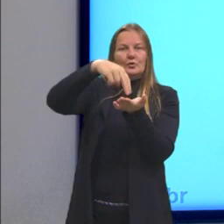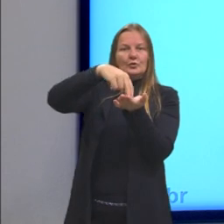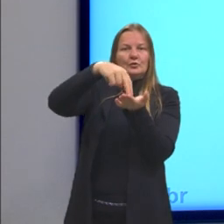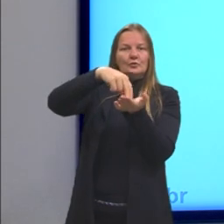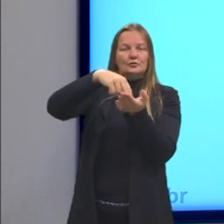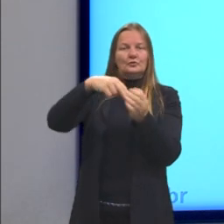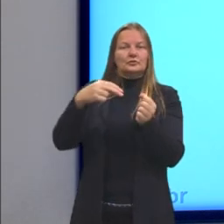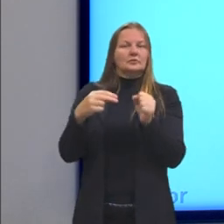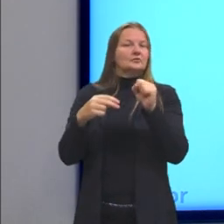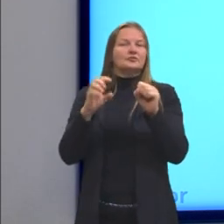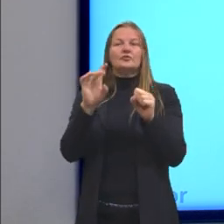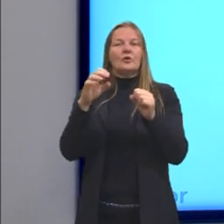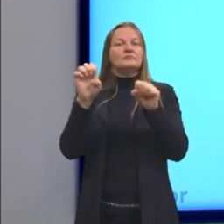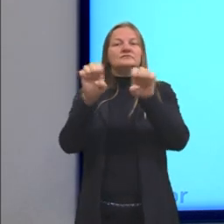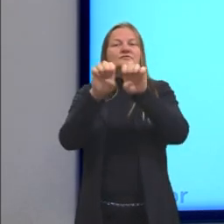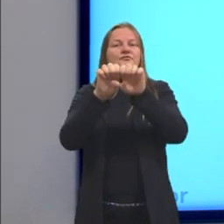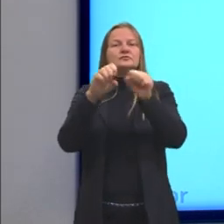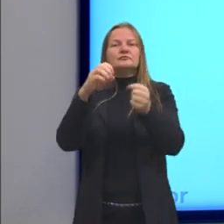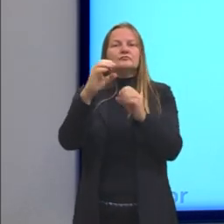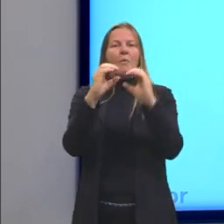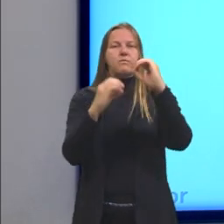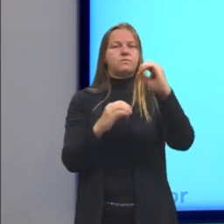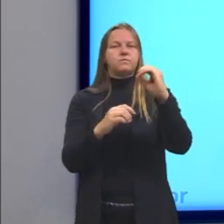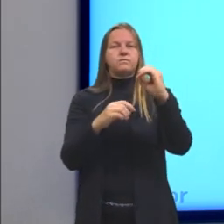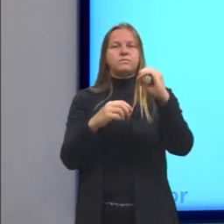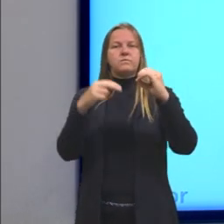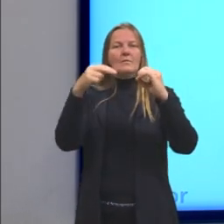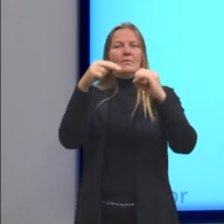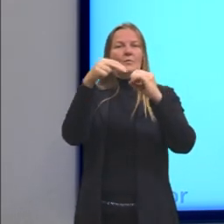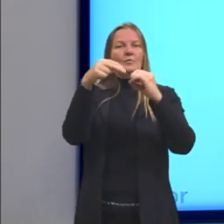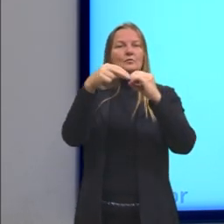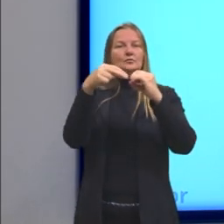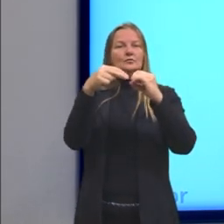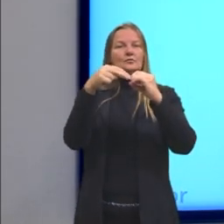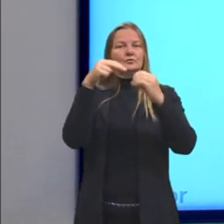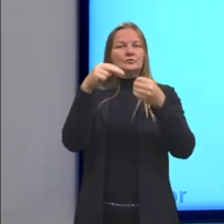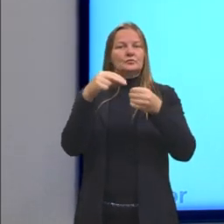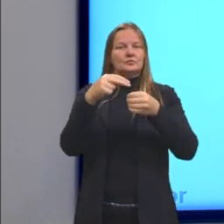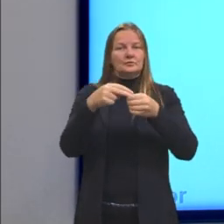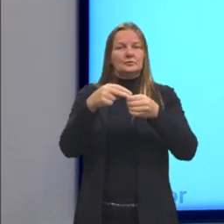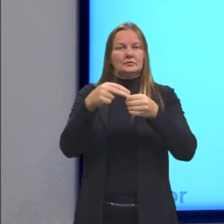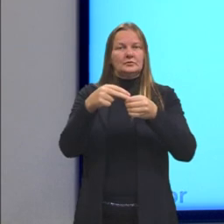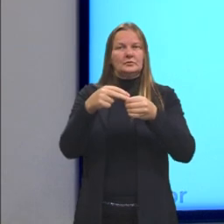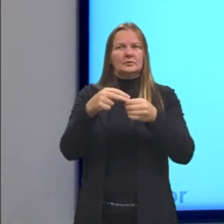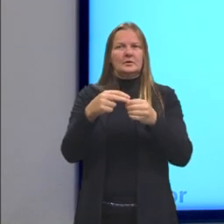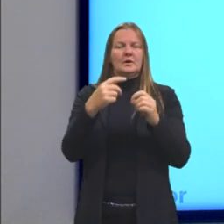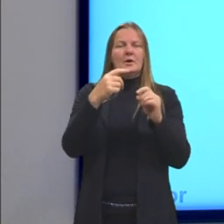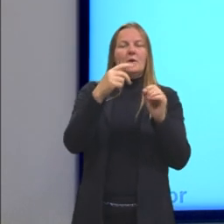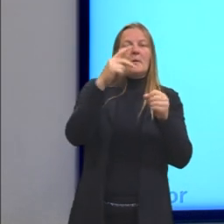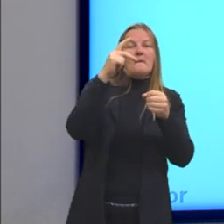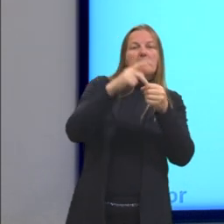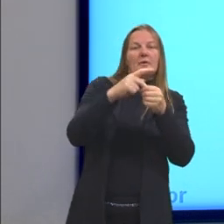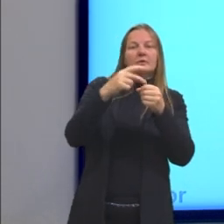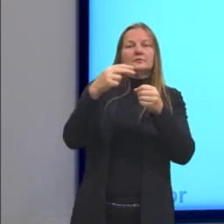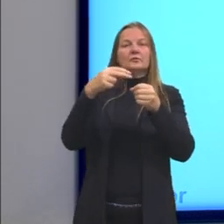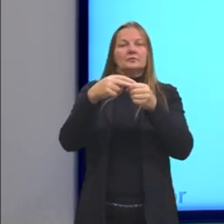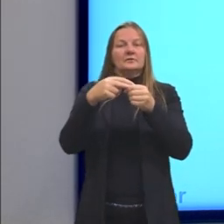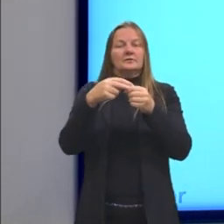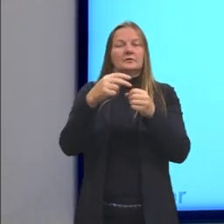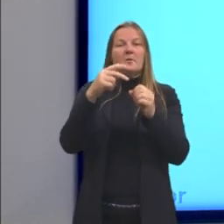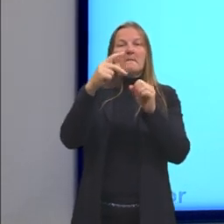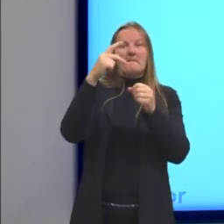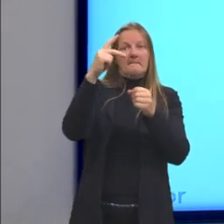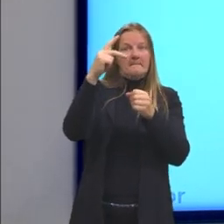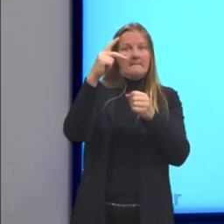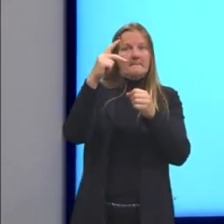somente uma estrutura. A gente não separa dentro do núcleo o que é o próton e o neutro, mas a gente